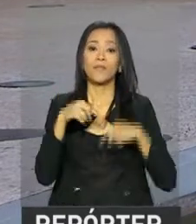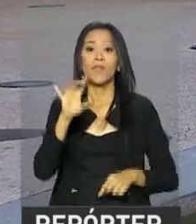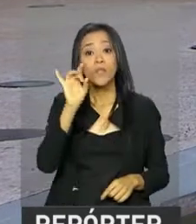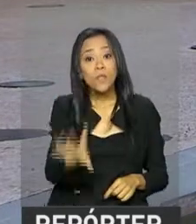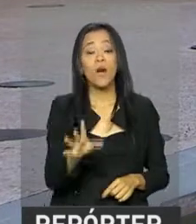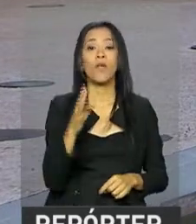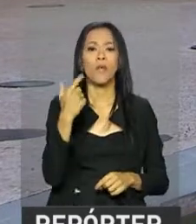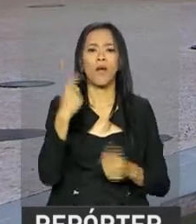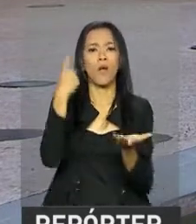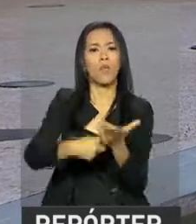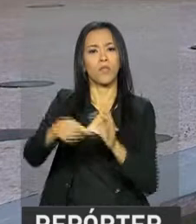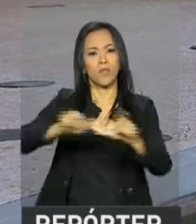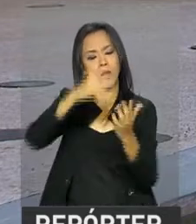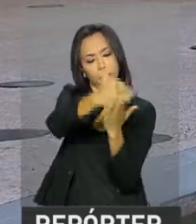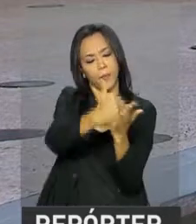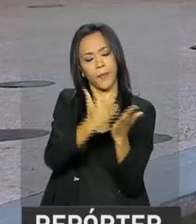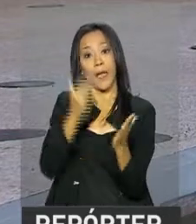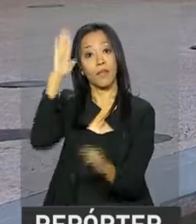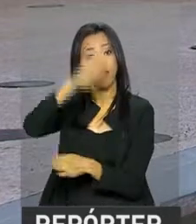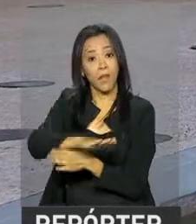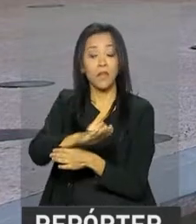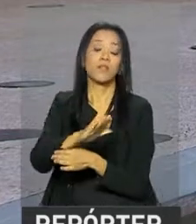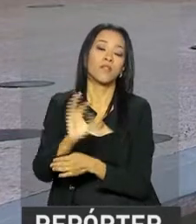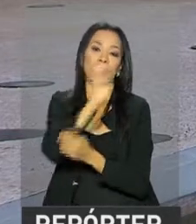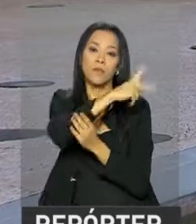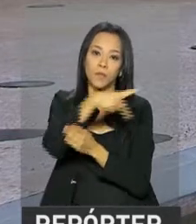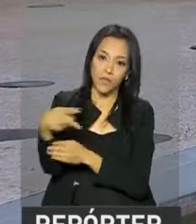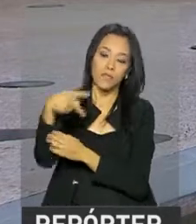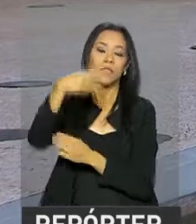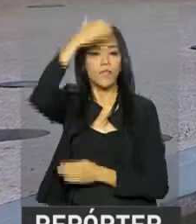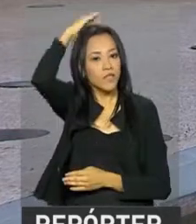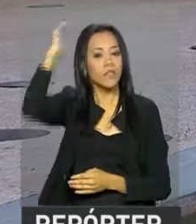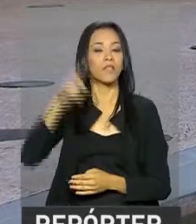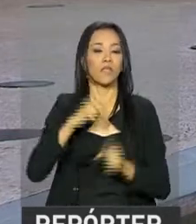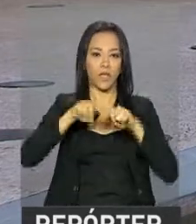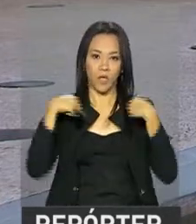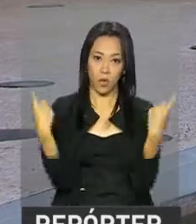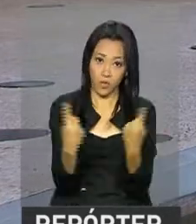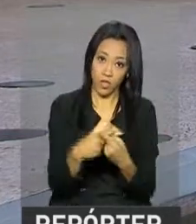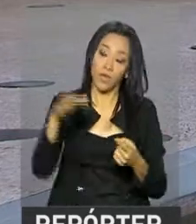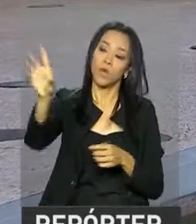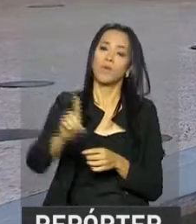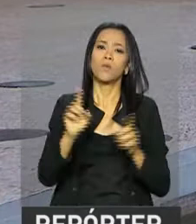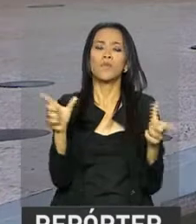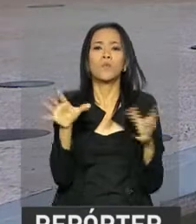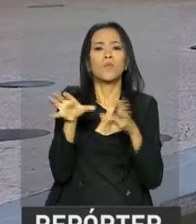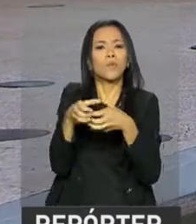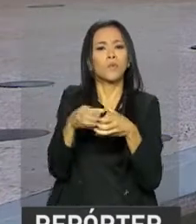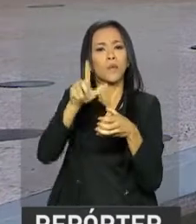completar a agenda do presidente Michel Temer, na parte da tarde, o presidente se reúne com integrantes do Gabinete de Segurança